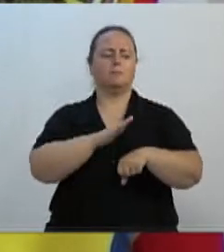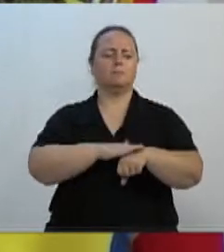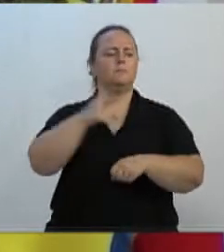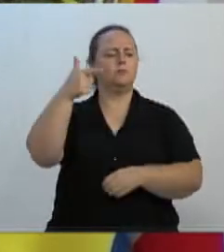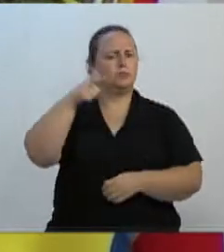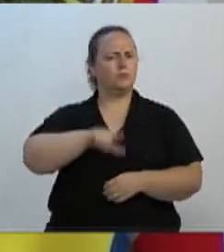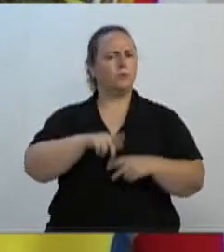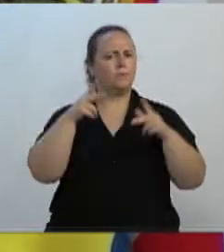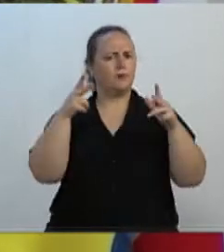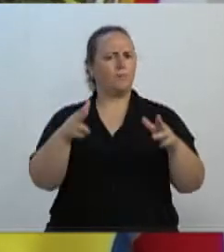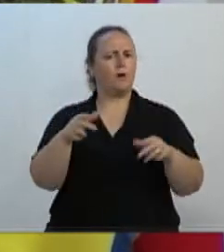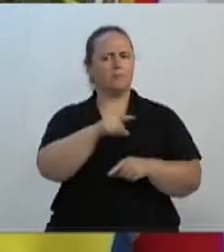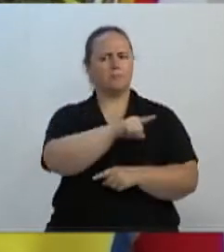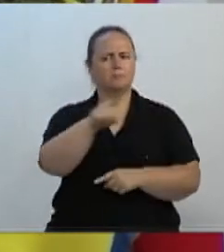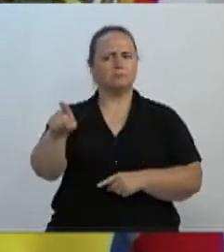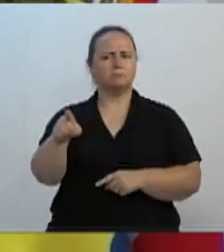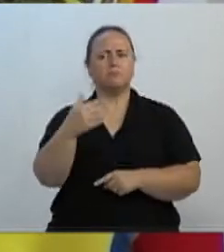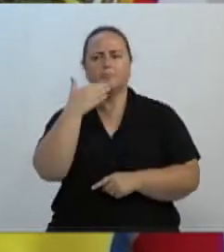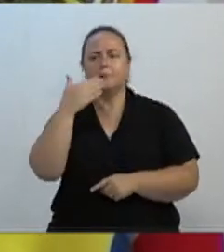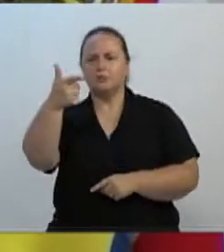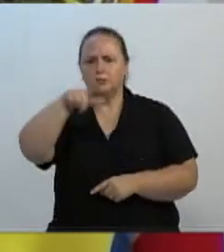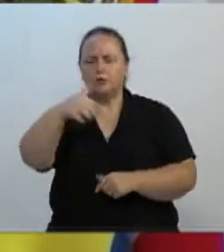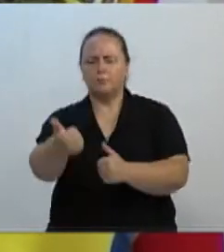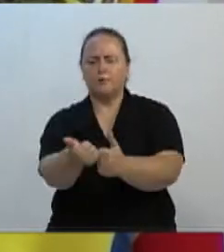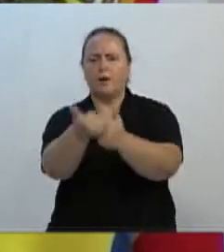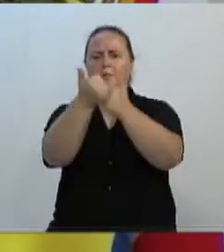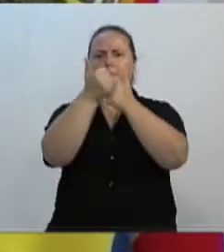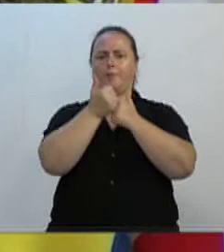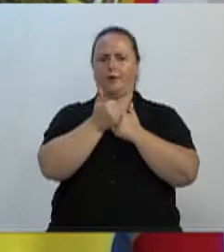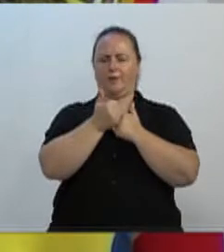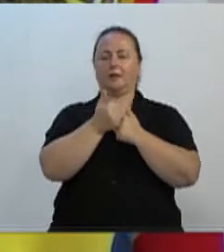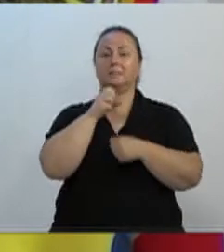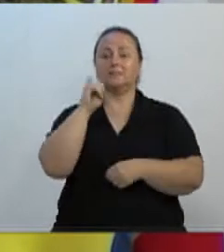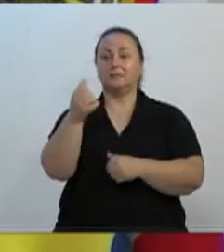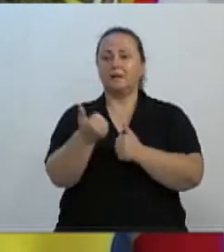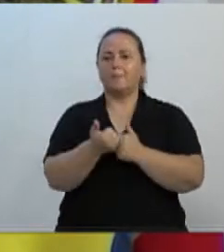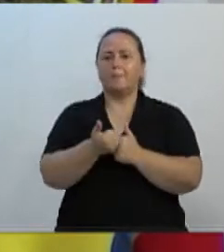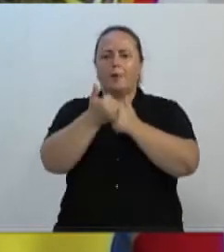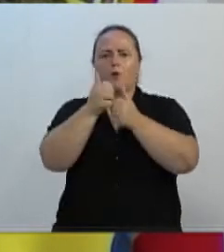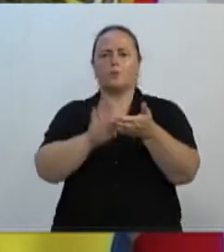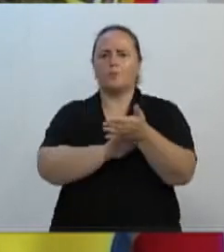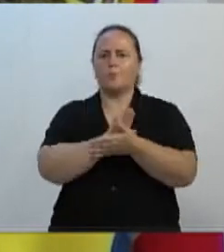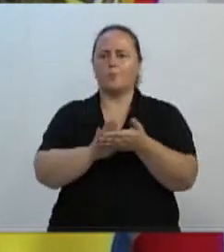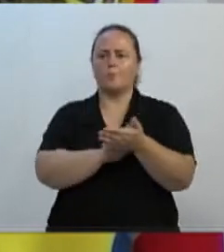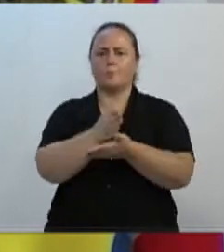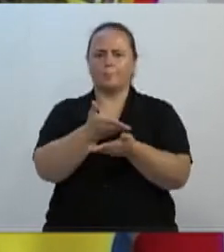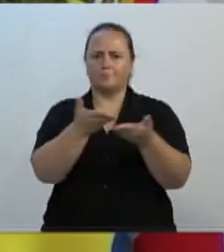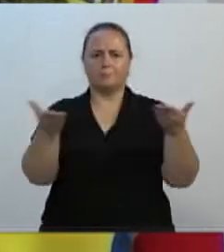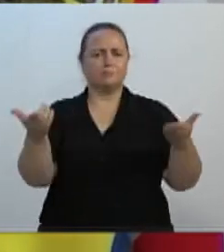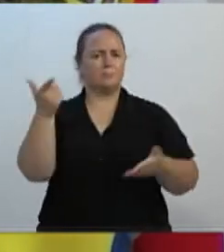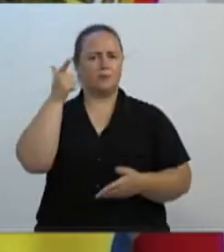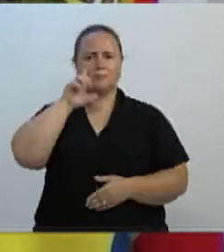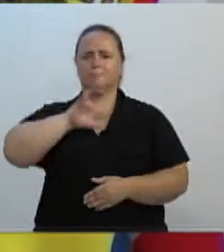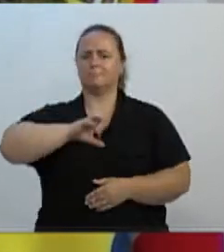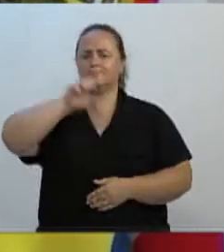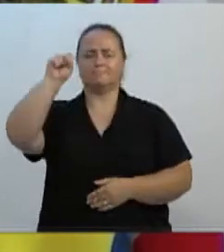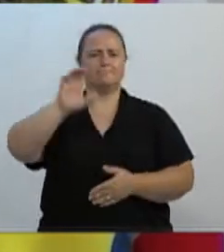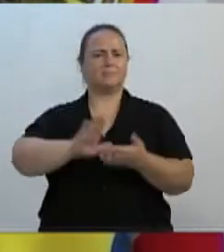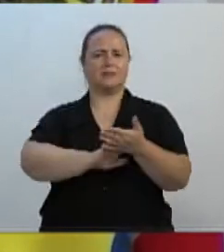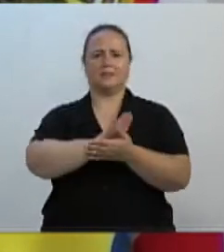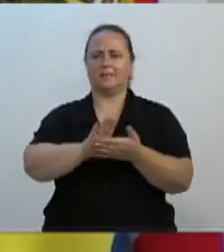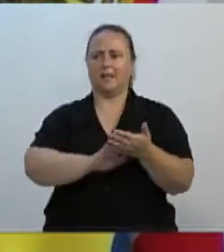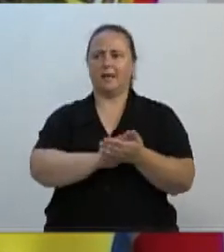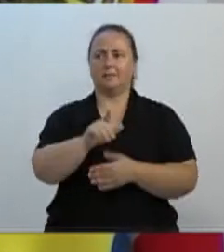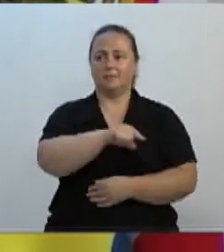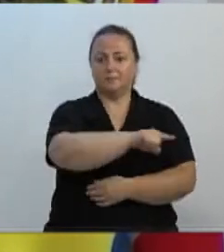senhores serão solicitados a nos apoiarem. Sem o apoio de vocês, sem a presença dos senhores, nada será conquistado. Se os senhores quiserem,